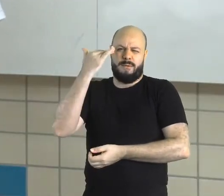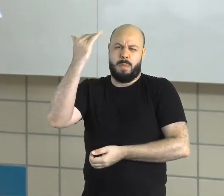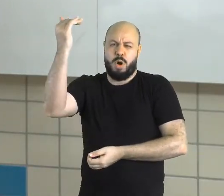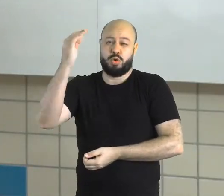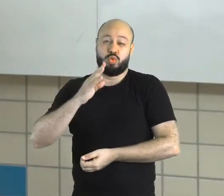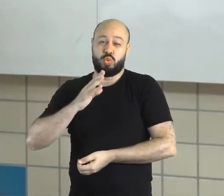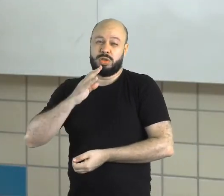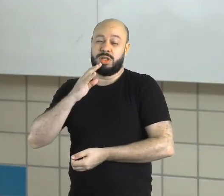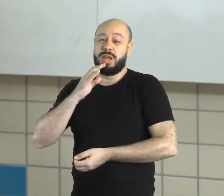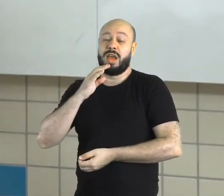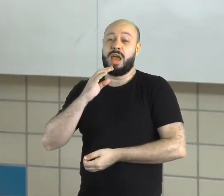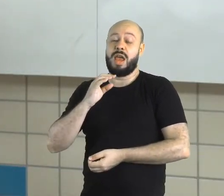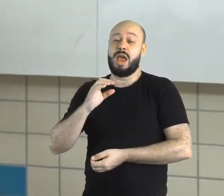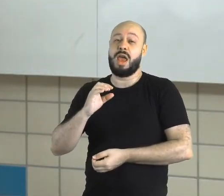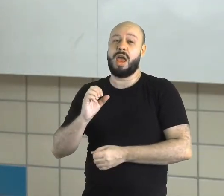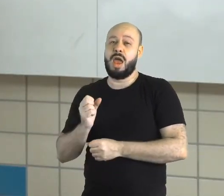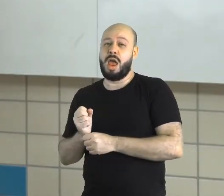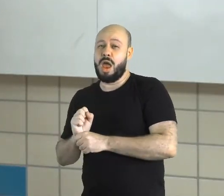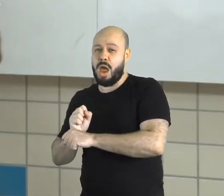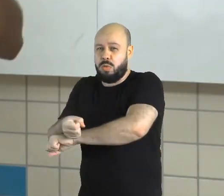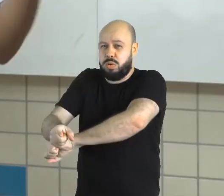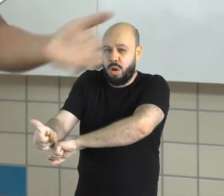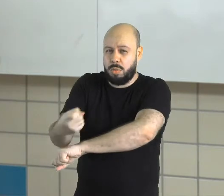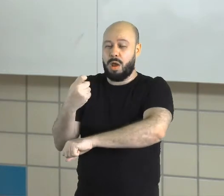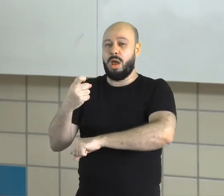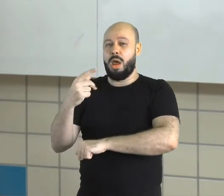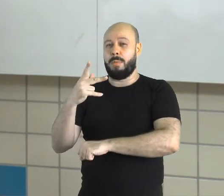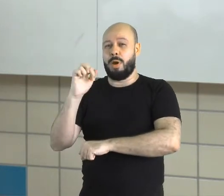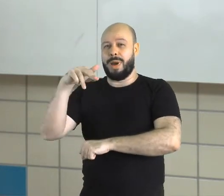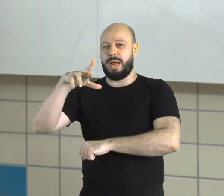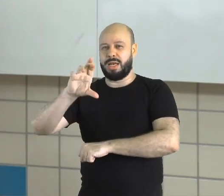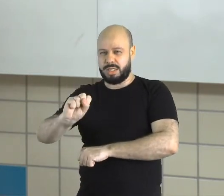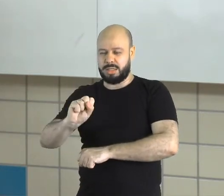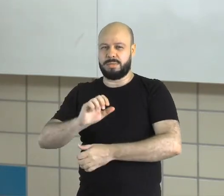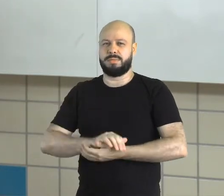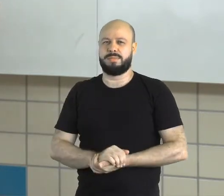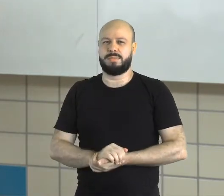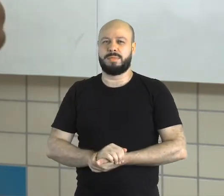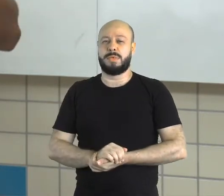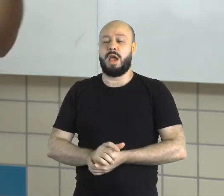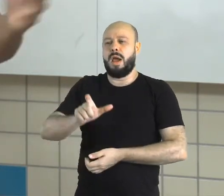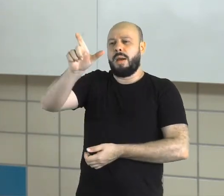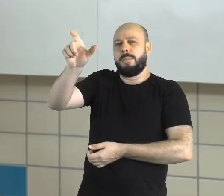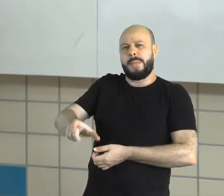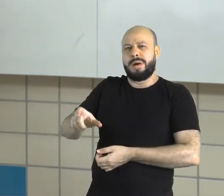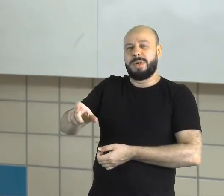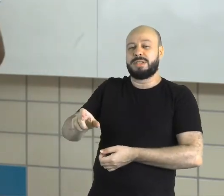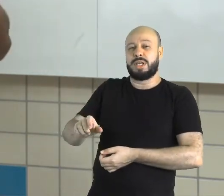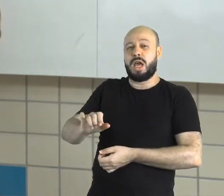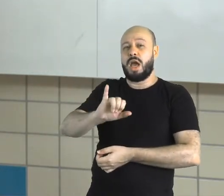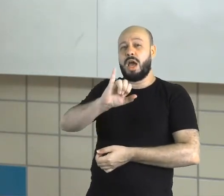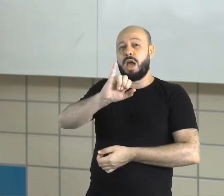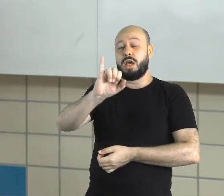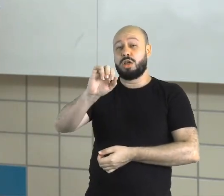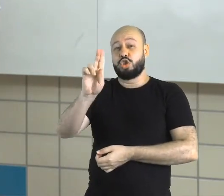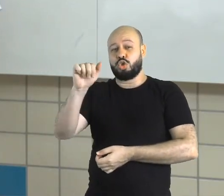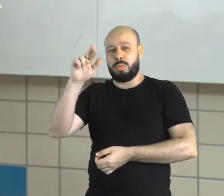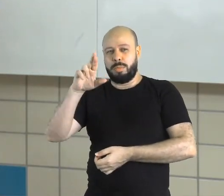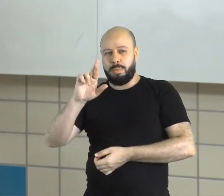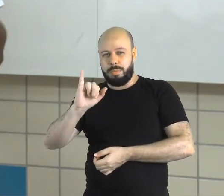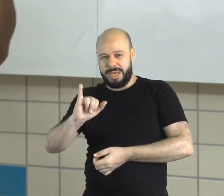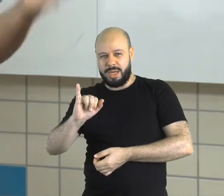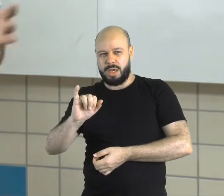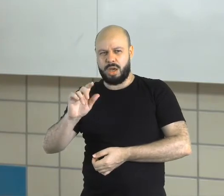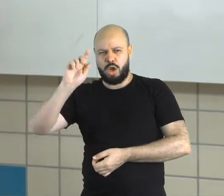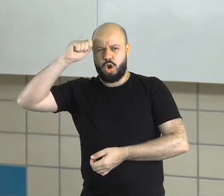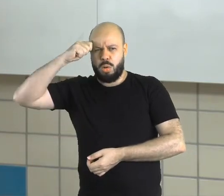os quilombos dos palmares, né? E uma das figuras que nós temos aí vai ser o zumbi dos palmares, né? O quilombo dos palmares lá